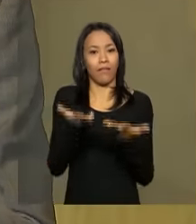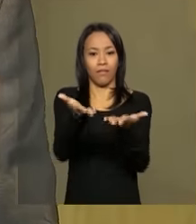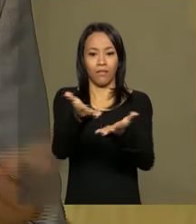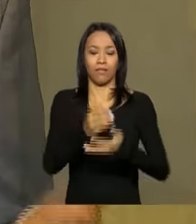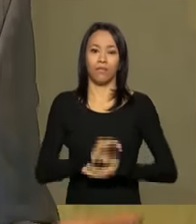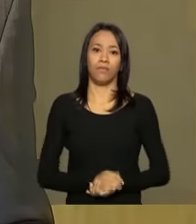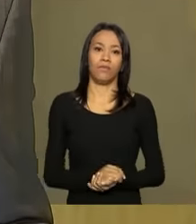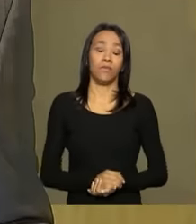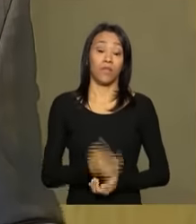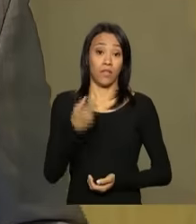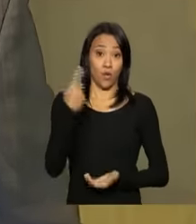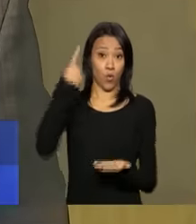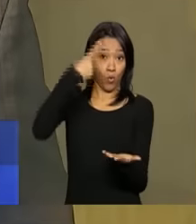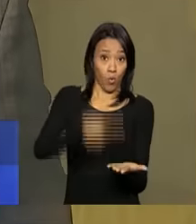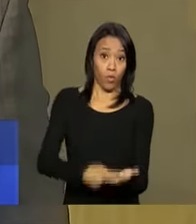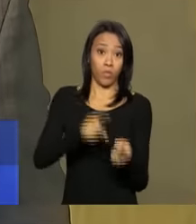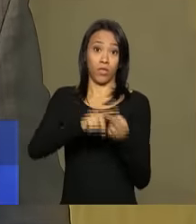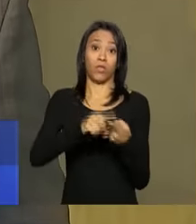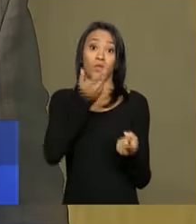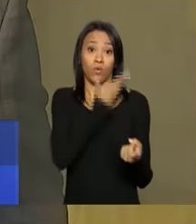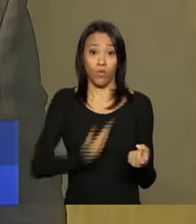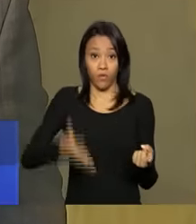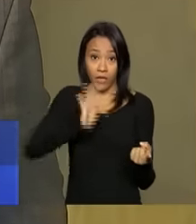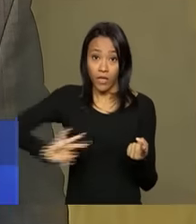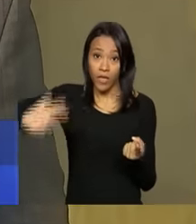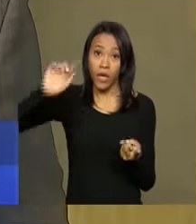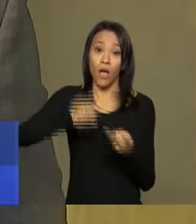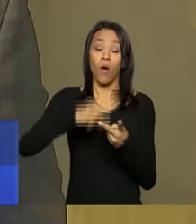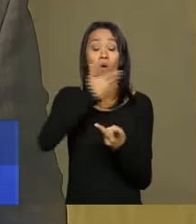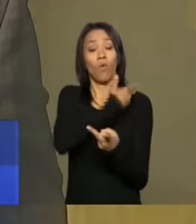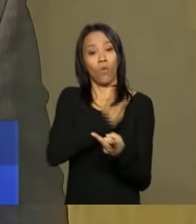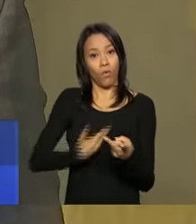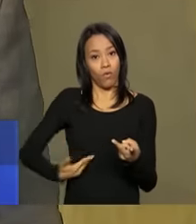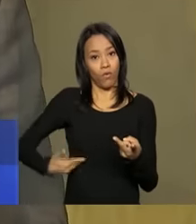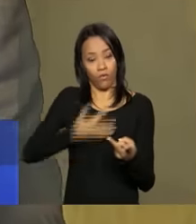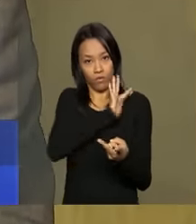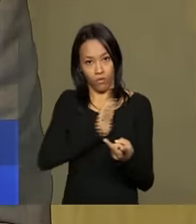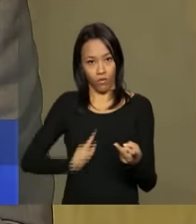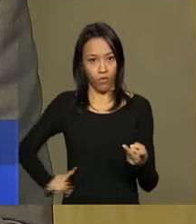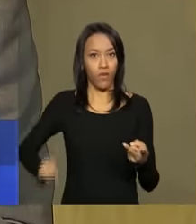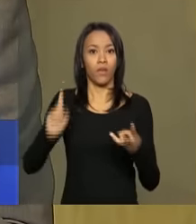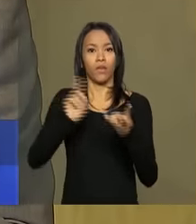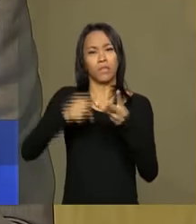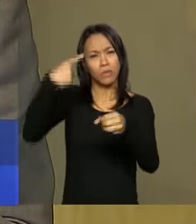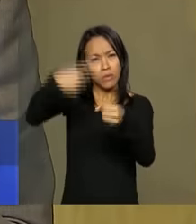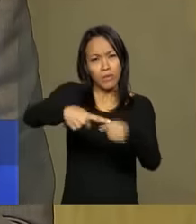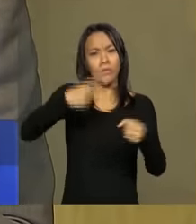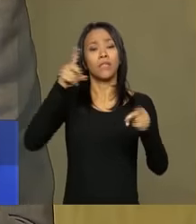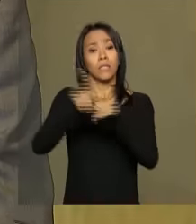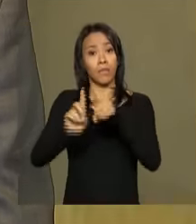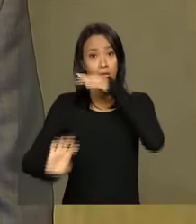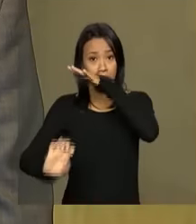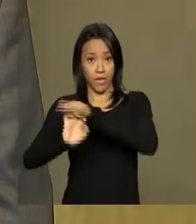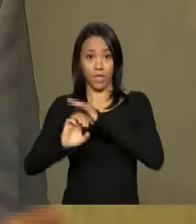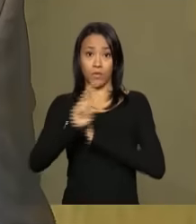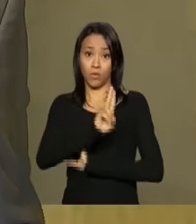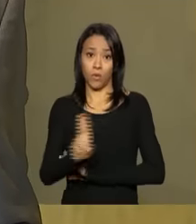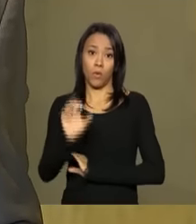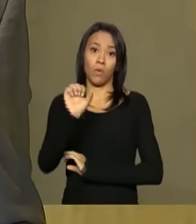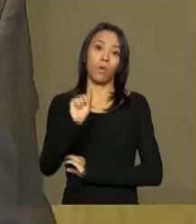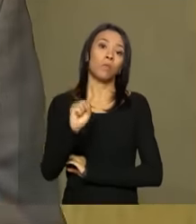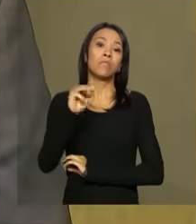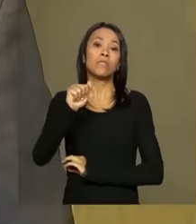O acordo entre a União, os governos de Minas Gerais e do Espírito Santo, o Ministério Público e a mineradora Samarco